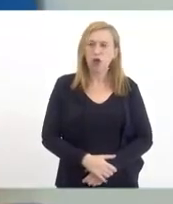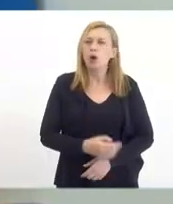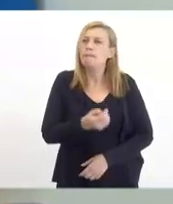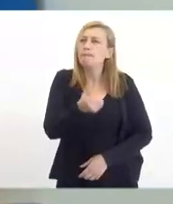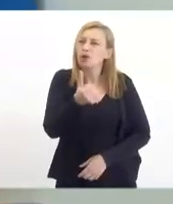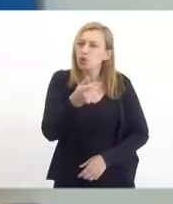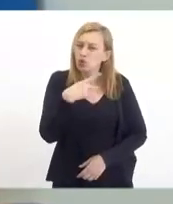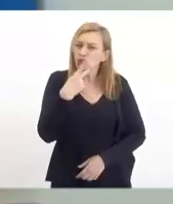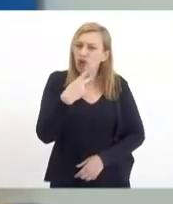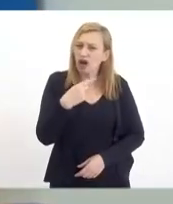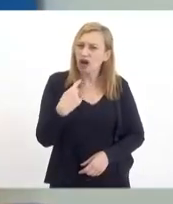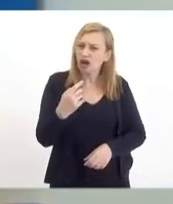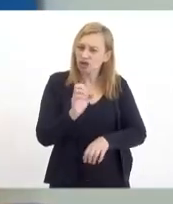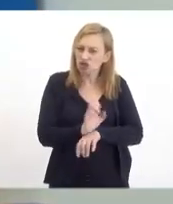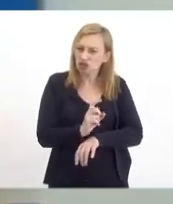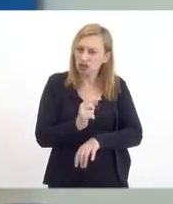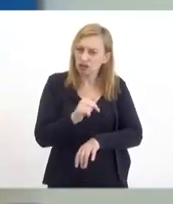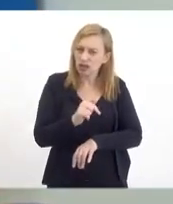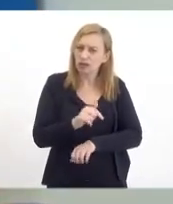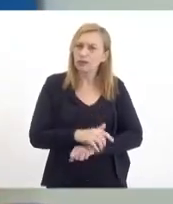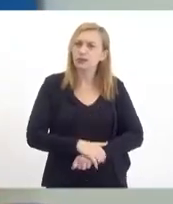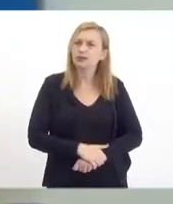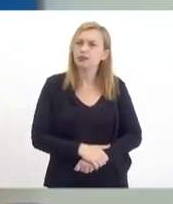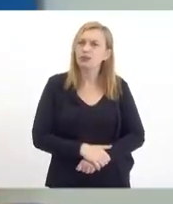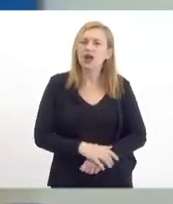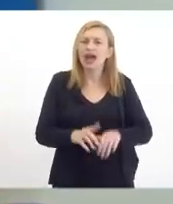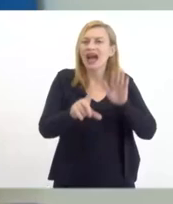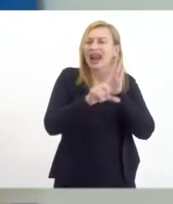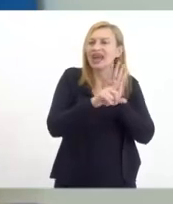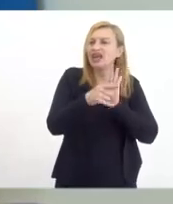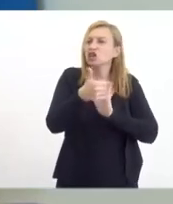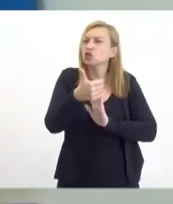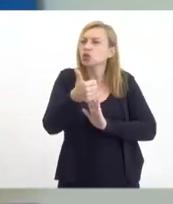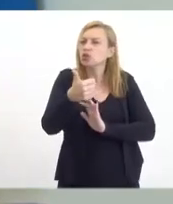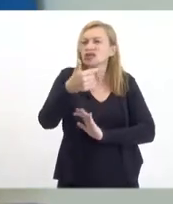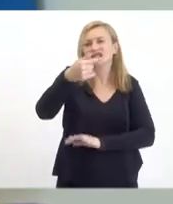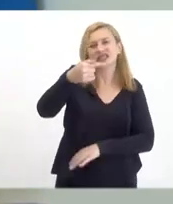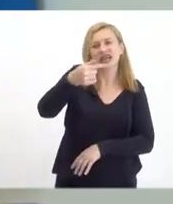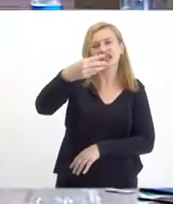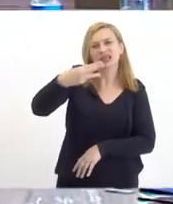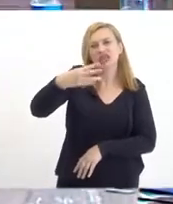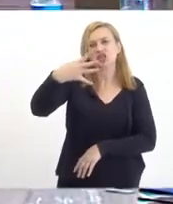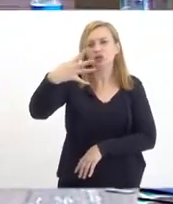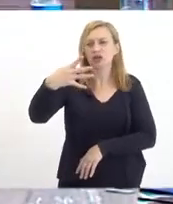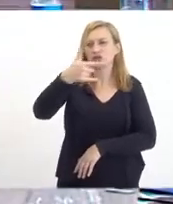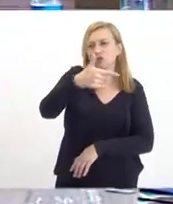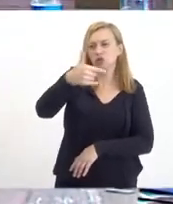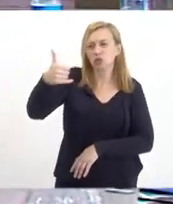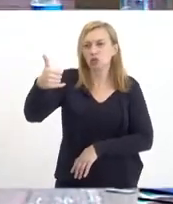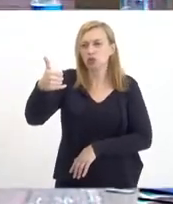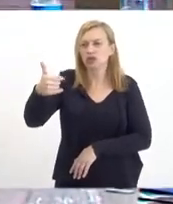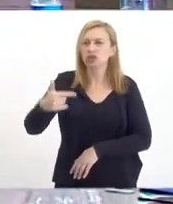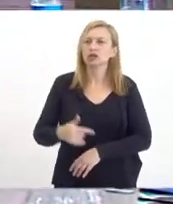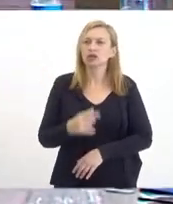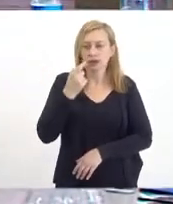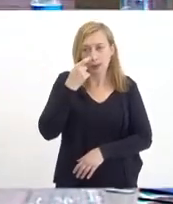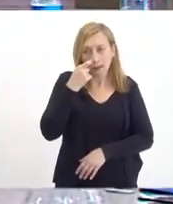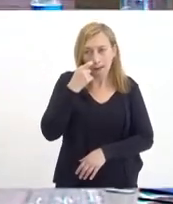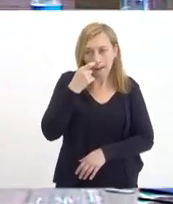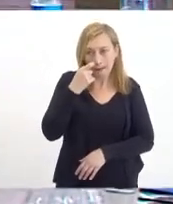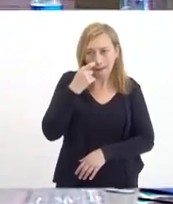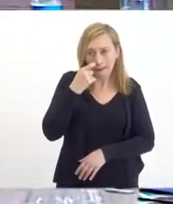no nosso Estado aqui sobre a Lei 12.734 de 2012, que redefine